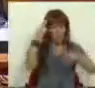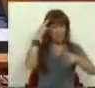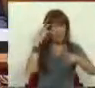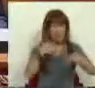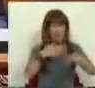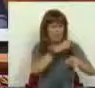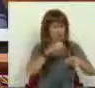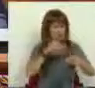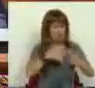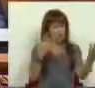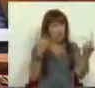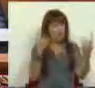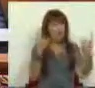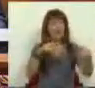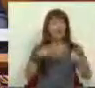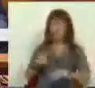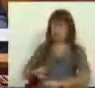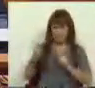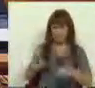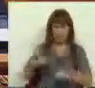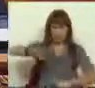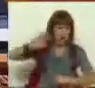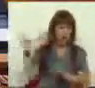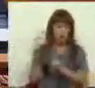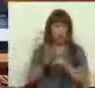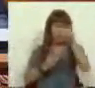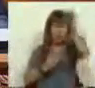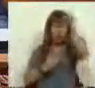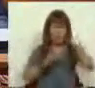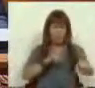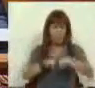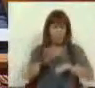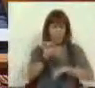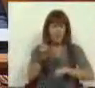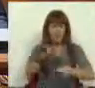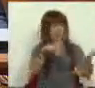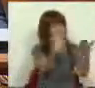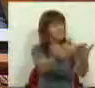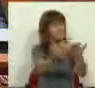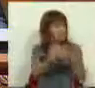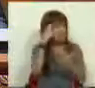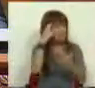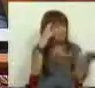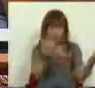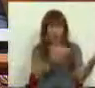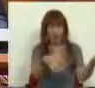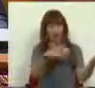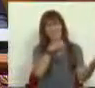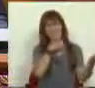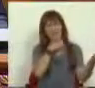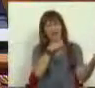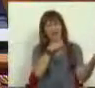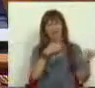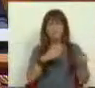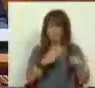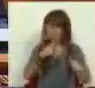com os madeirenses que sofrem, mas também a dureza e a condenação das políticas que trouxeram a Madeira a esta